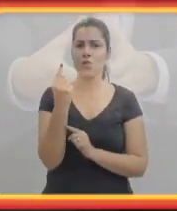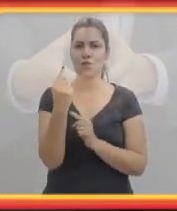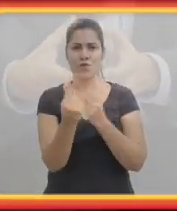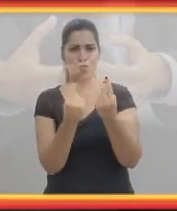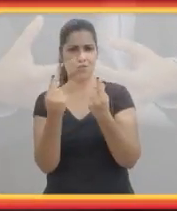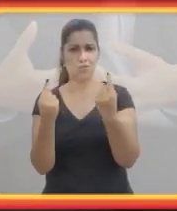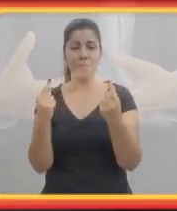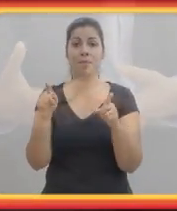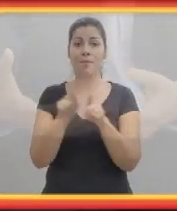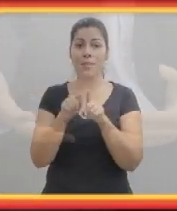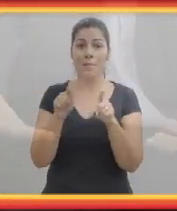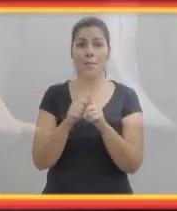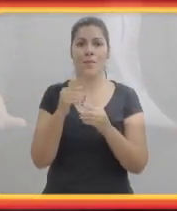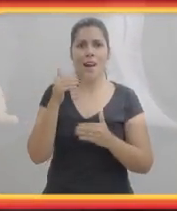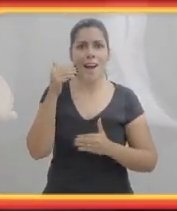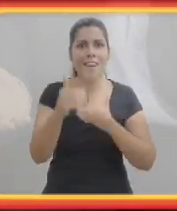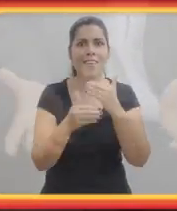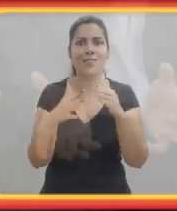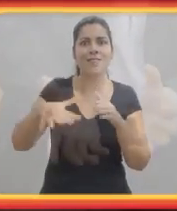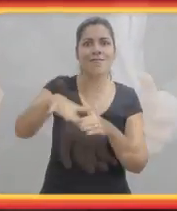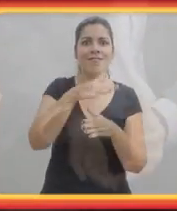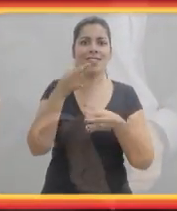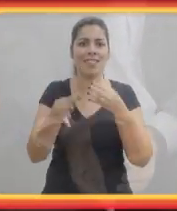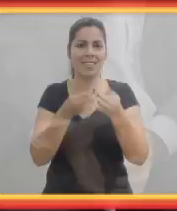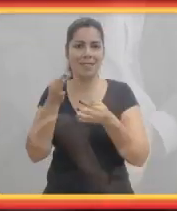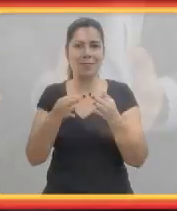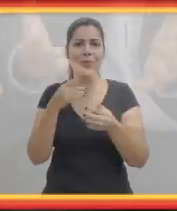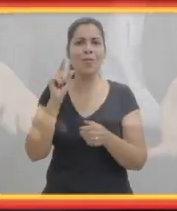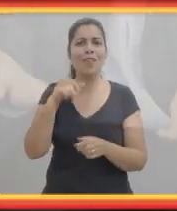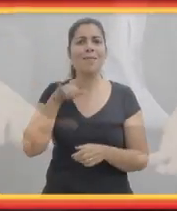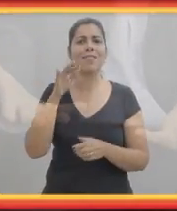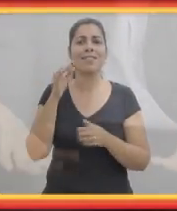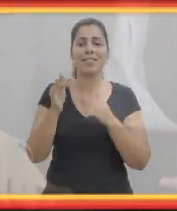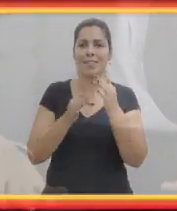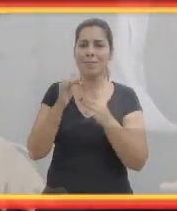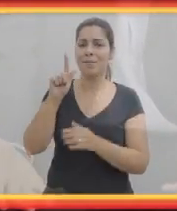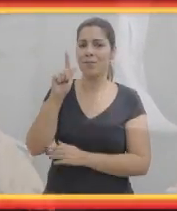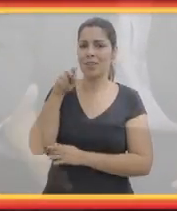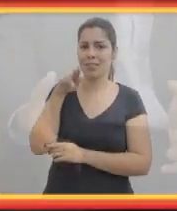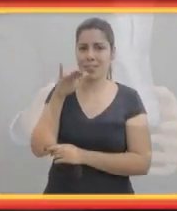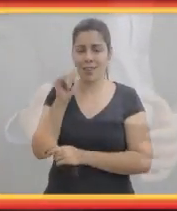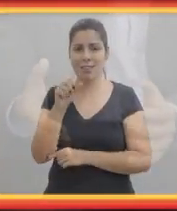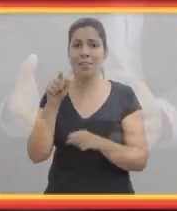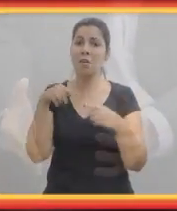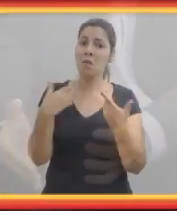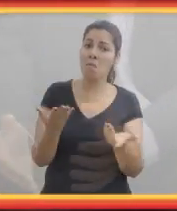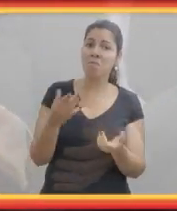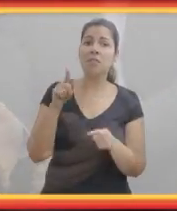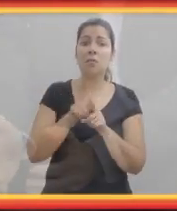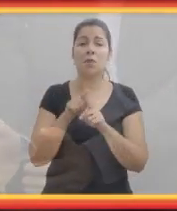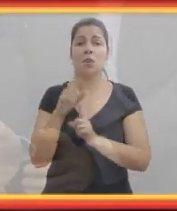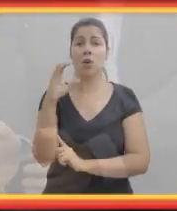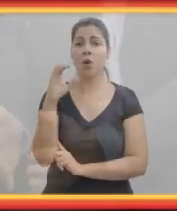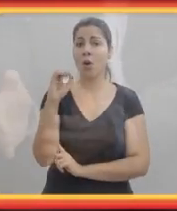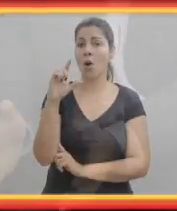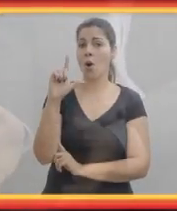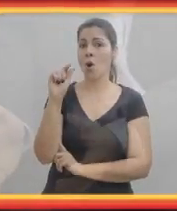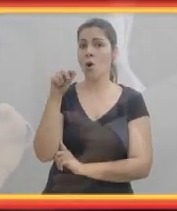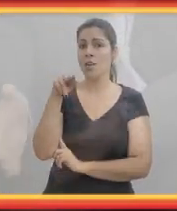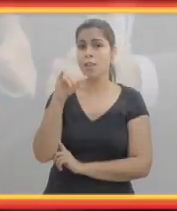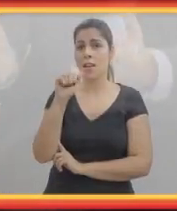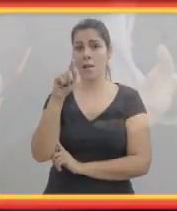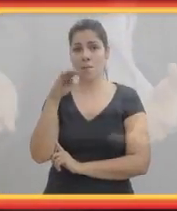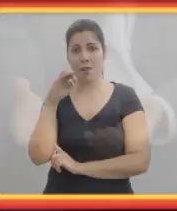investigando toda a genética daquele indivíduo. E também avanços no campo de